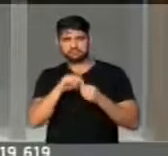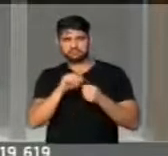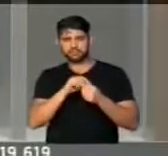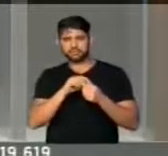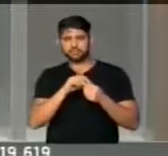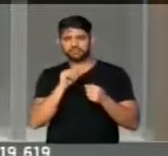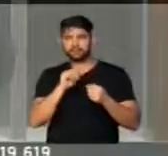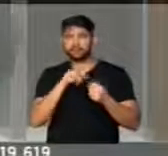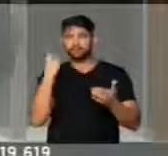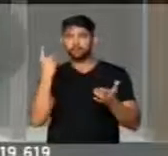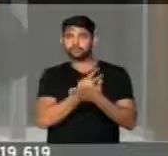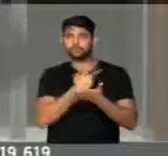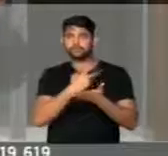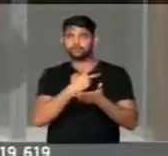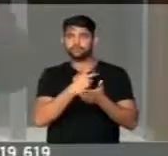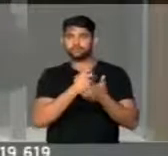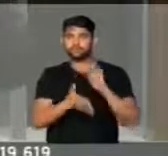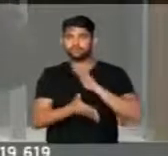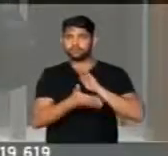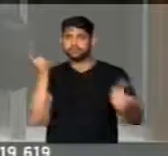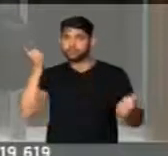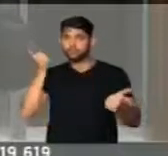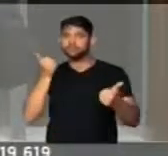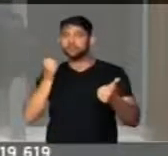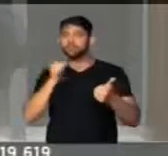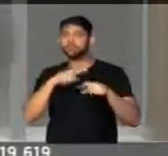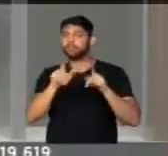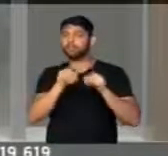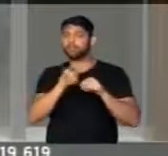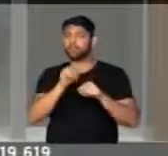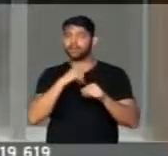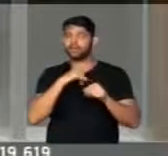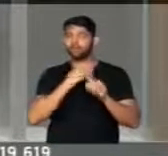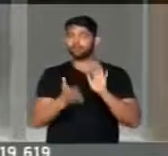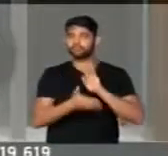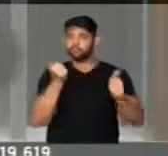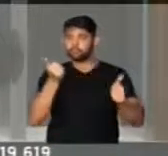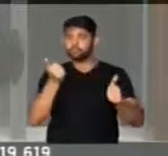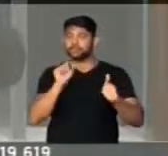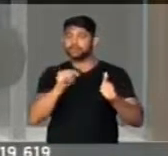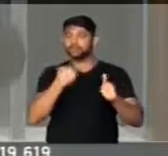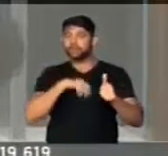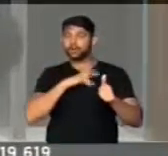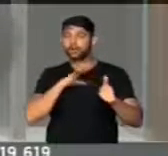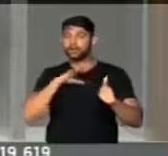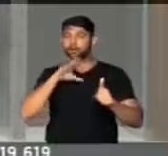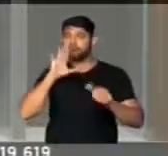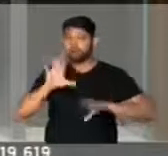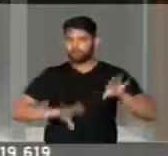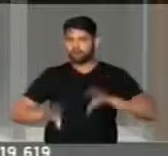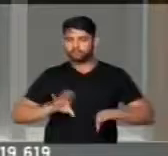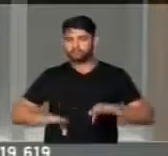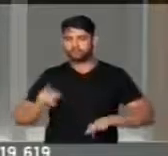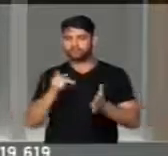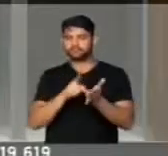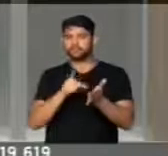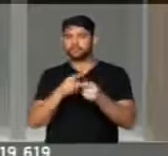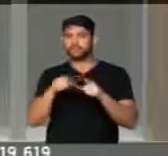impeachment, mas não por pedalada fiscal. É por corrupção mesmo. É por corrupção.